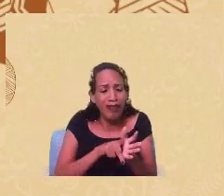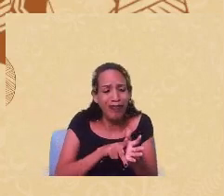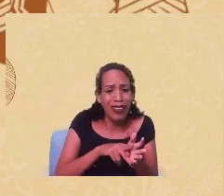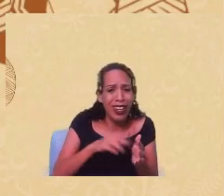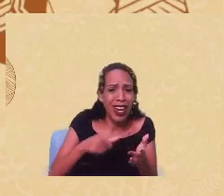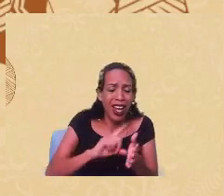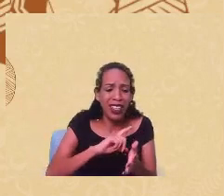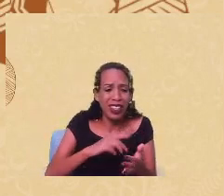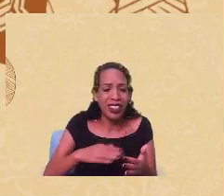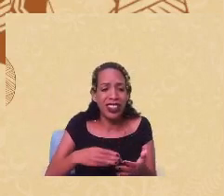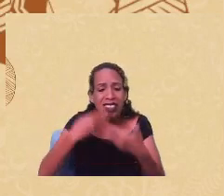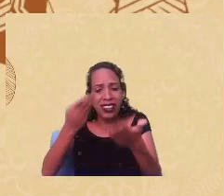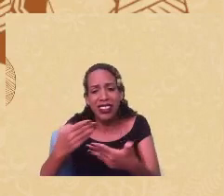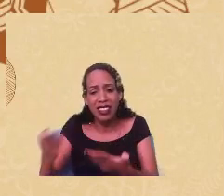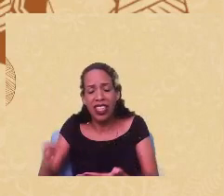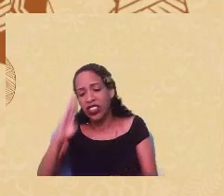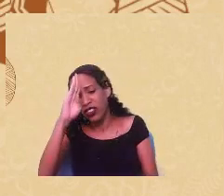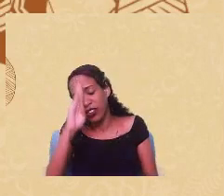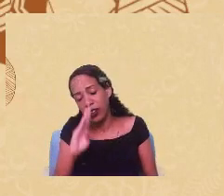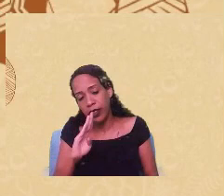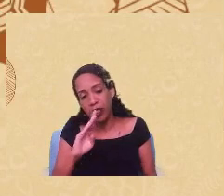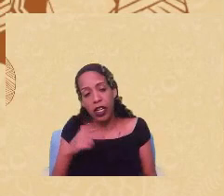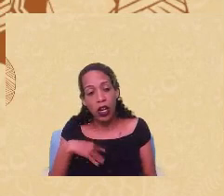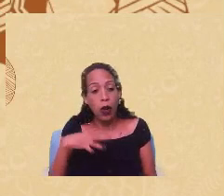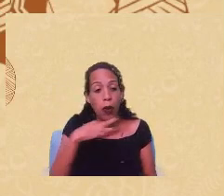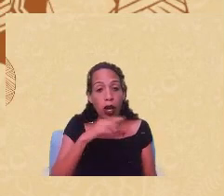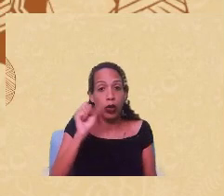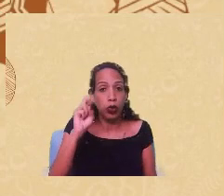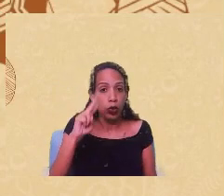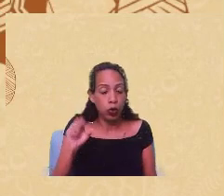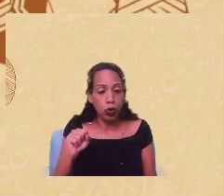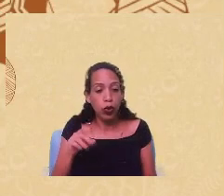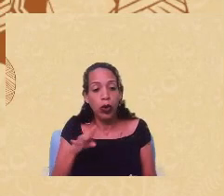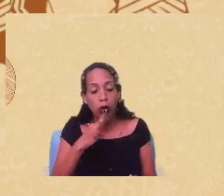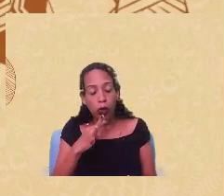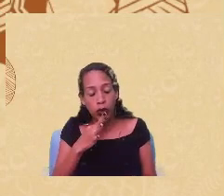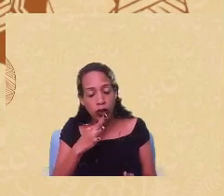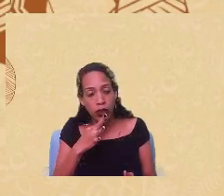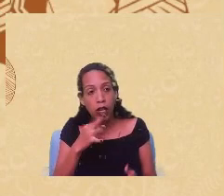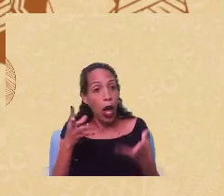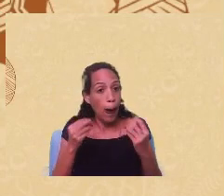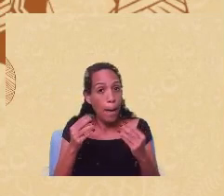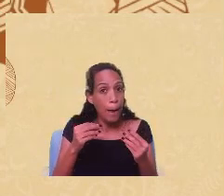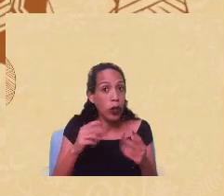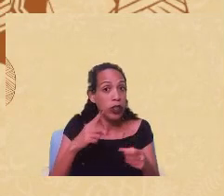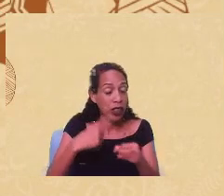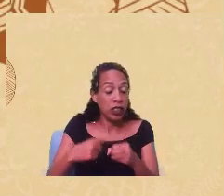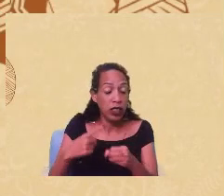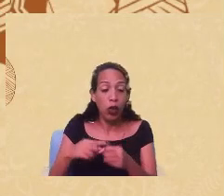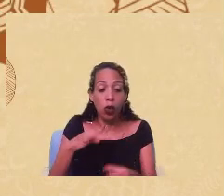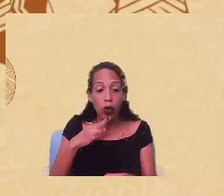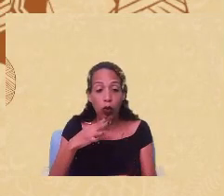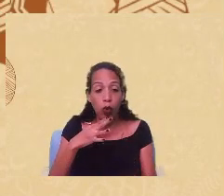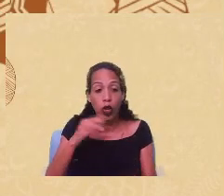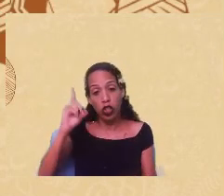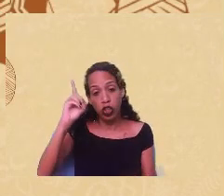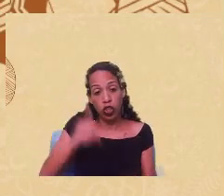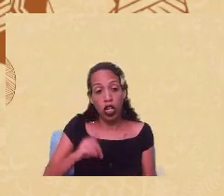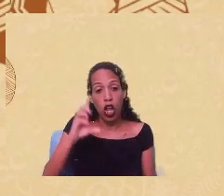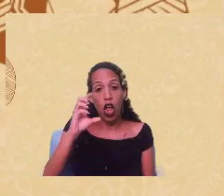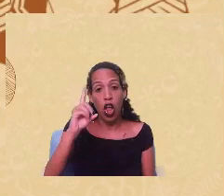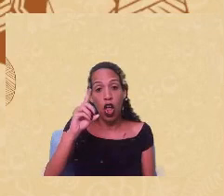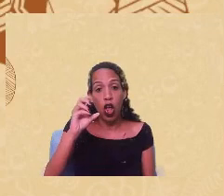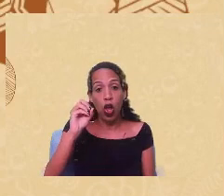era ofertado de graça nas comunidades eu acho que o SUS precisa reconhecer isso em muitas cidades já reconhece o direito à doula por exemplo